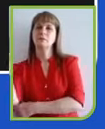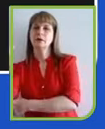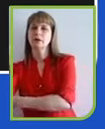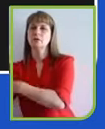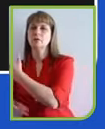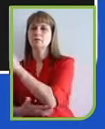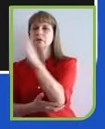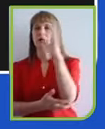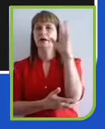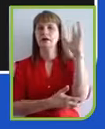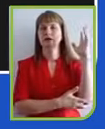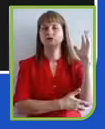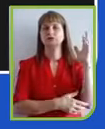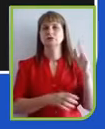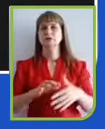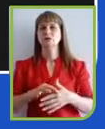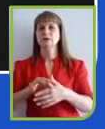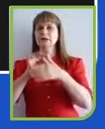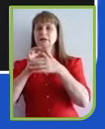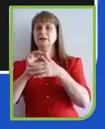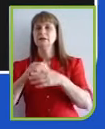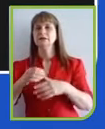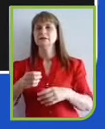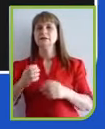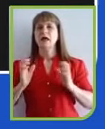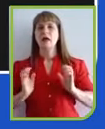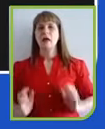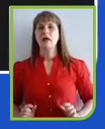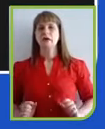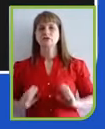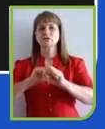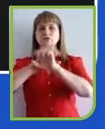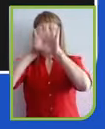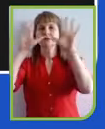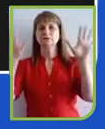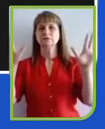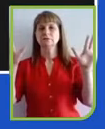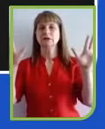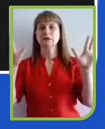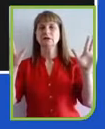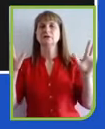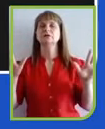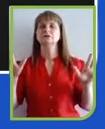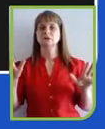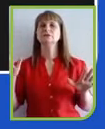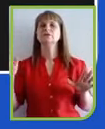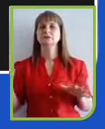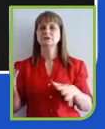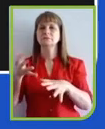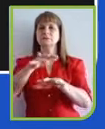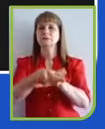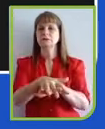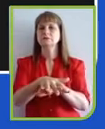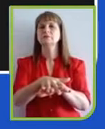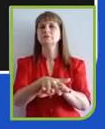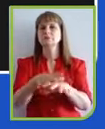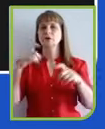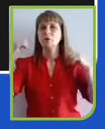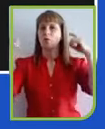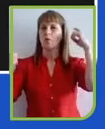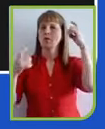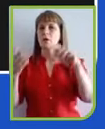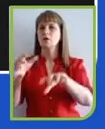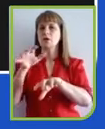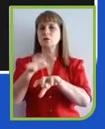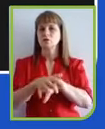éticos e transparentes, cada vez mais inclusivos e preocupados com a diversidade. Essa turma